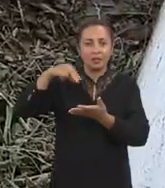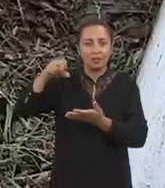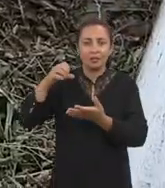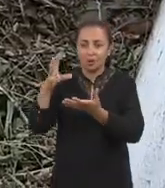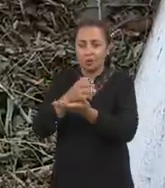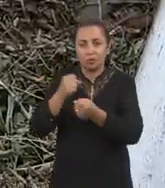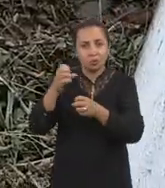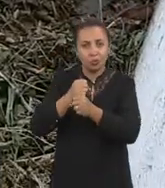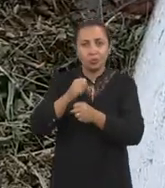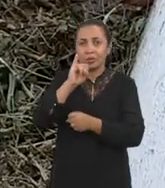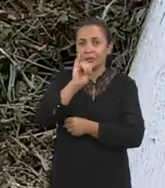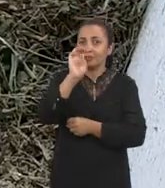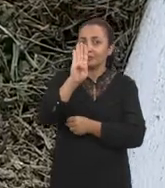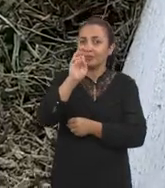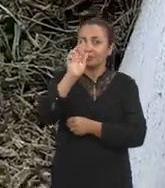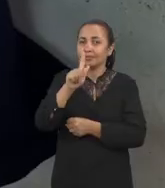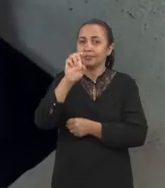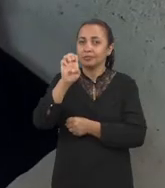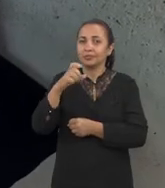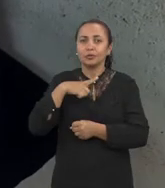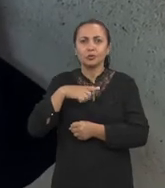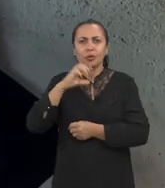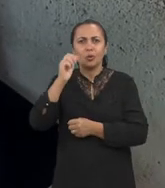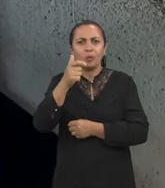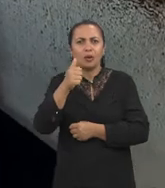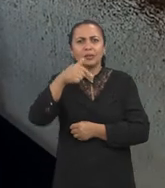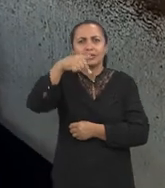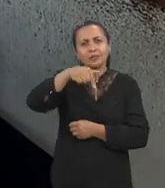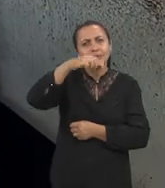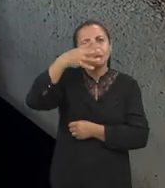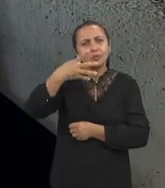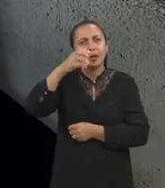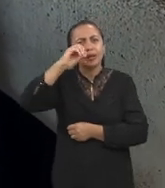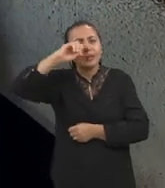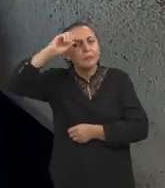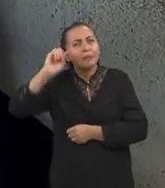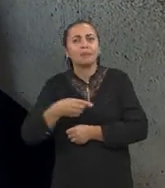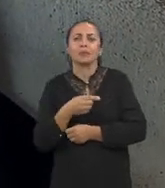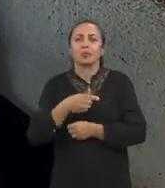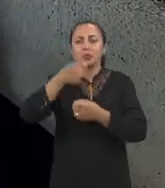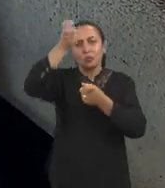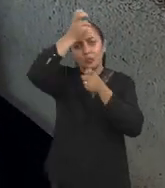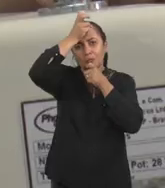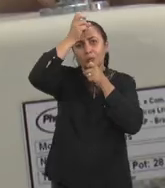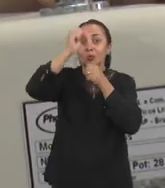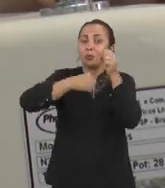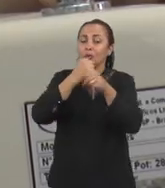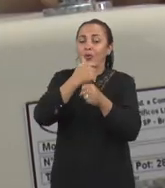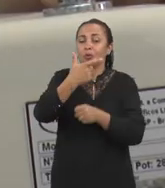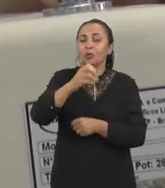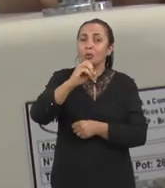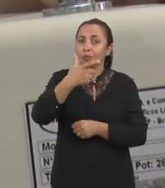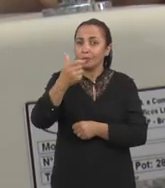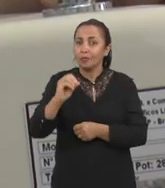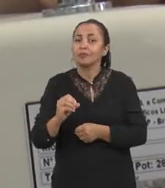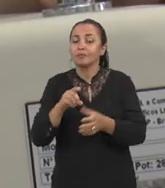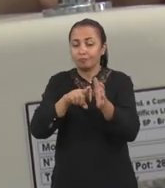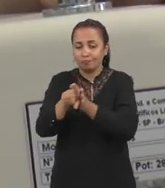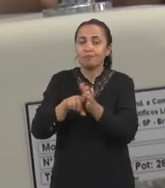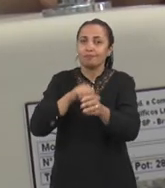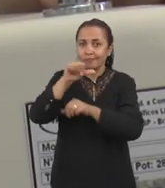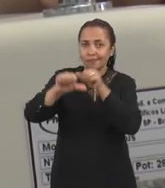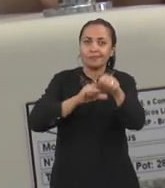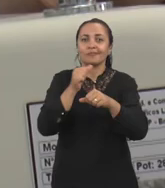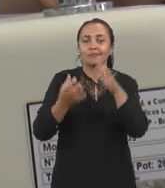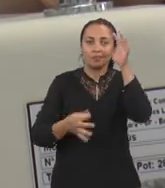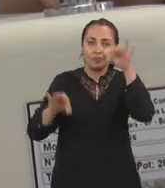IBGE, tinha quase 740 mil caprinos, isso no ano de 2020. E a pesquisa desenvolvida